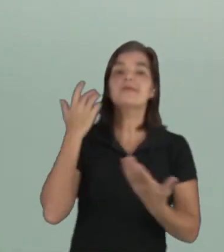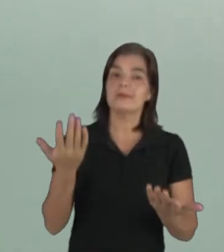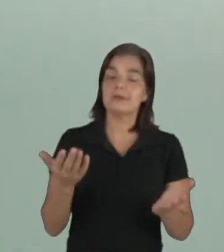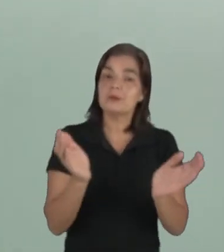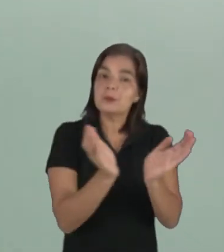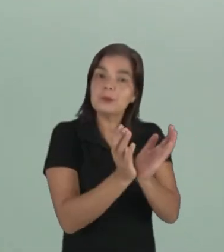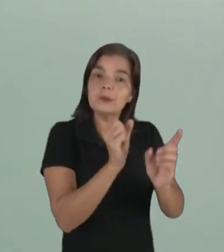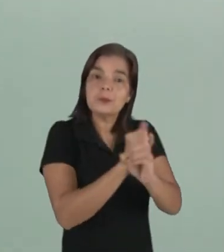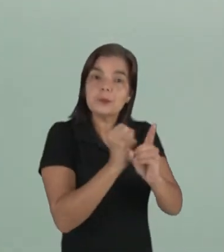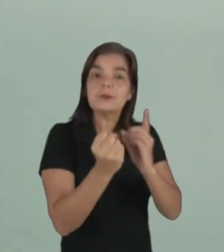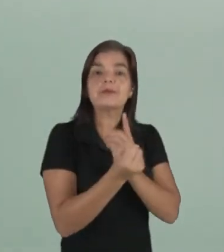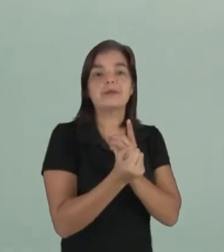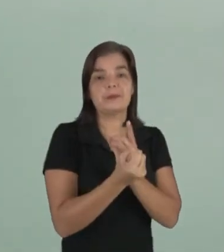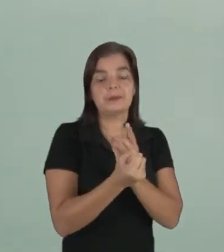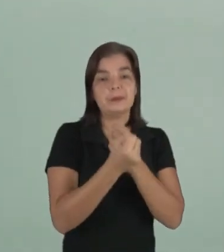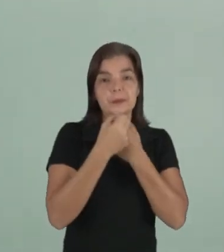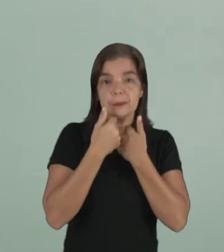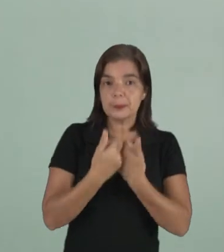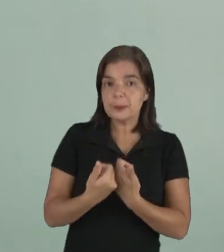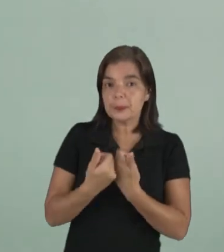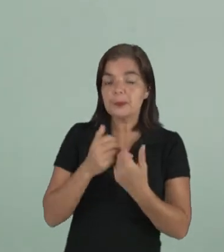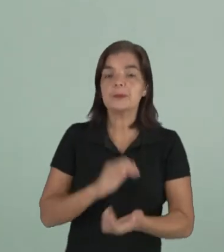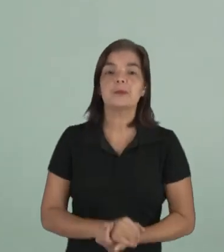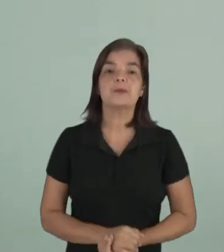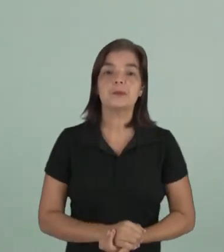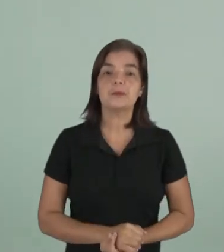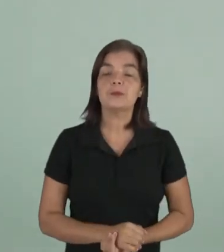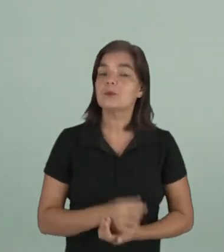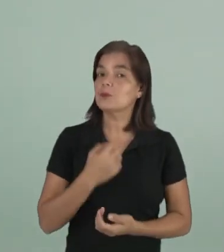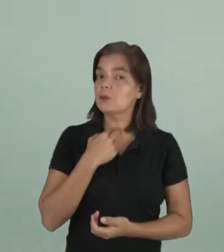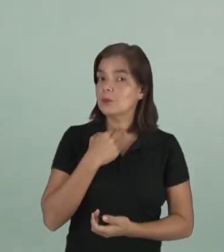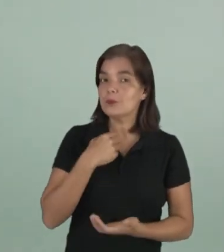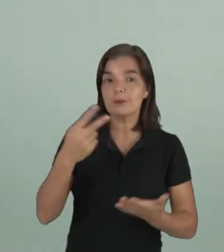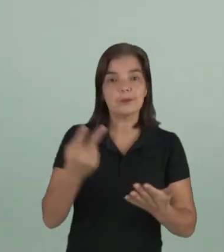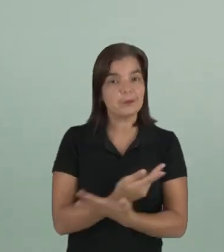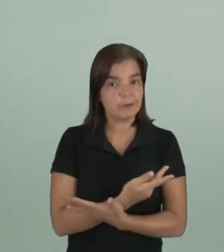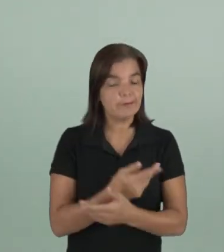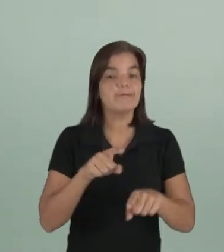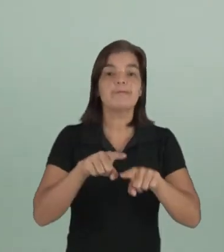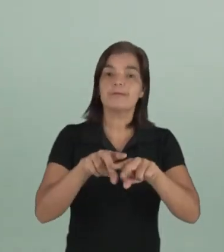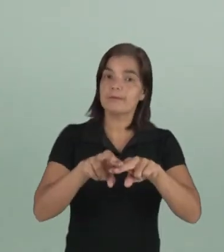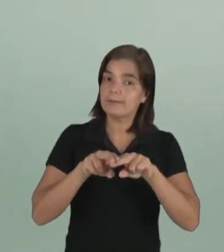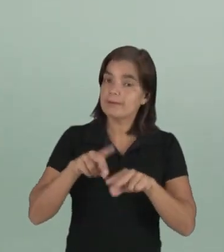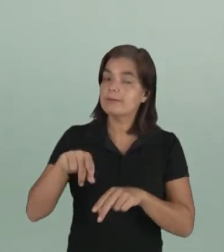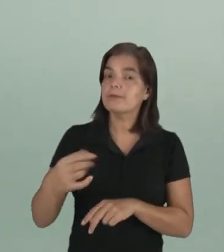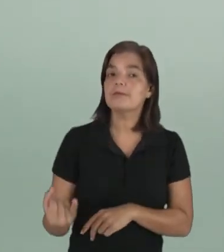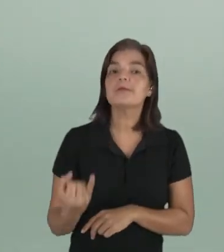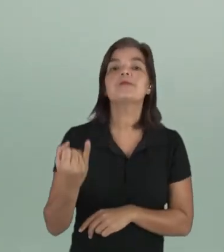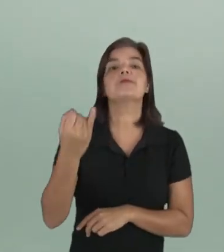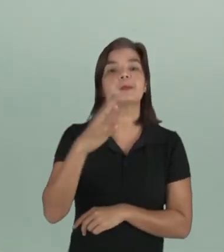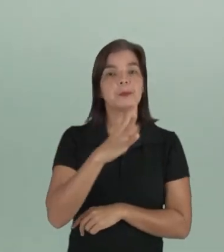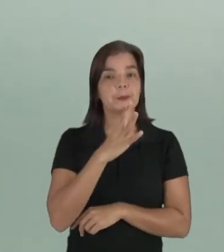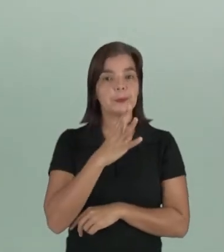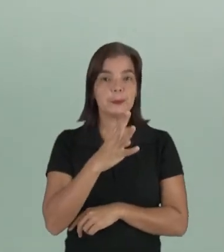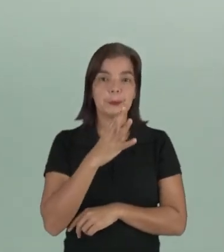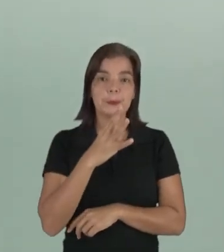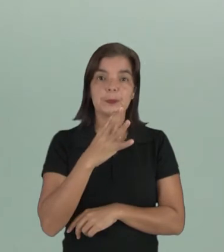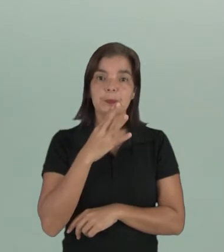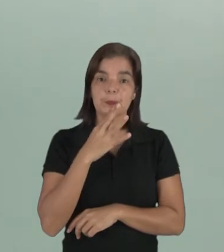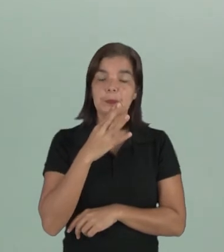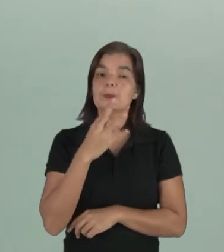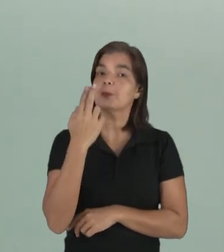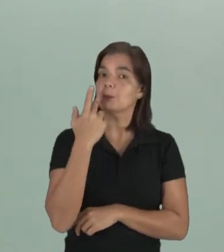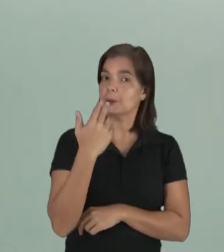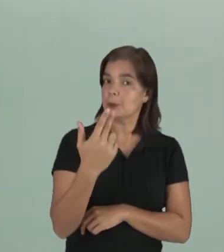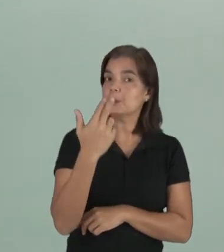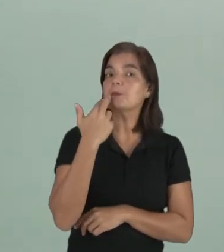os grupos sociais, tá bom? Não cometam esse erro. Por isso que é importante conhecer o seu idioma,